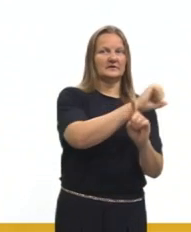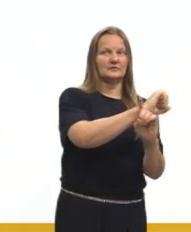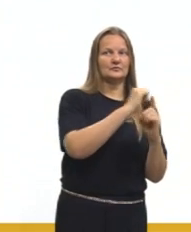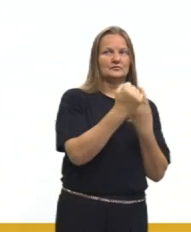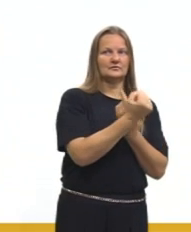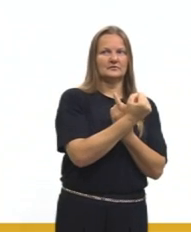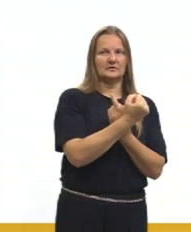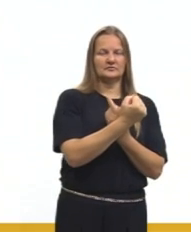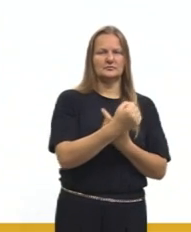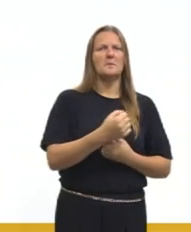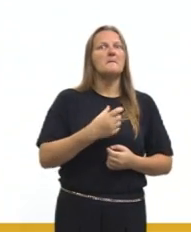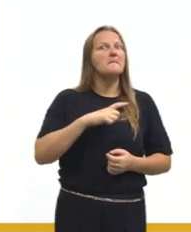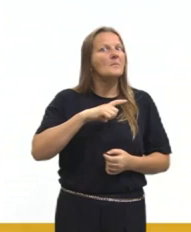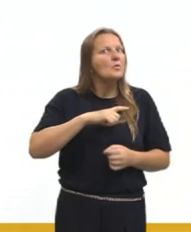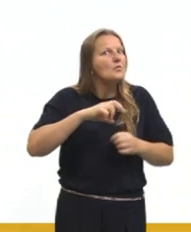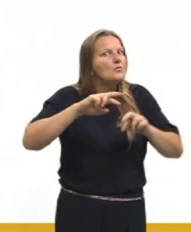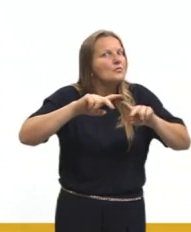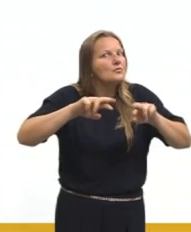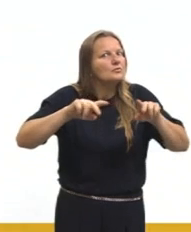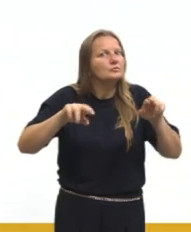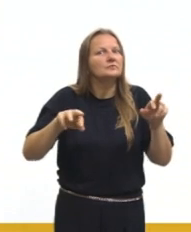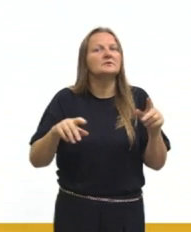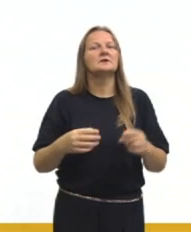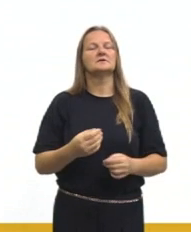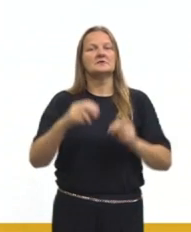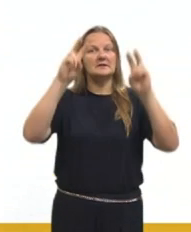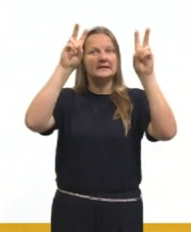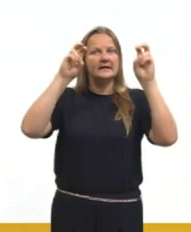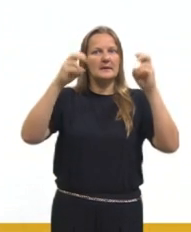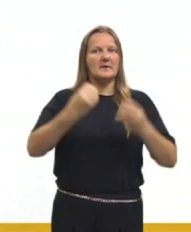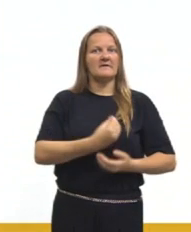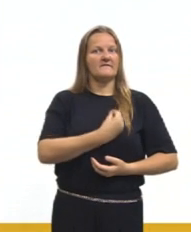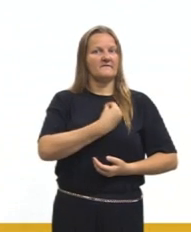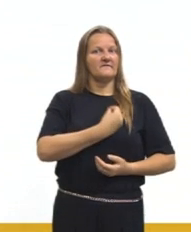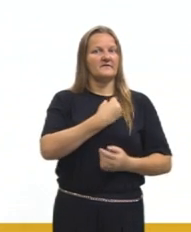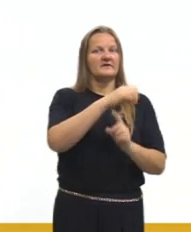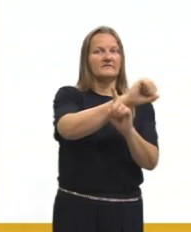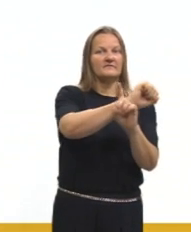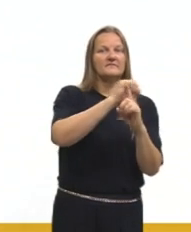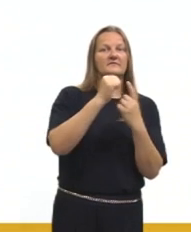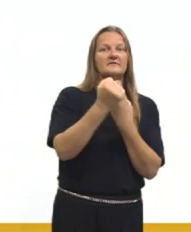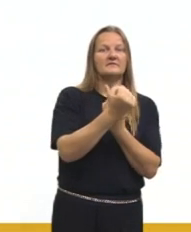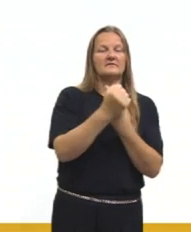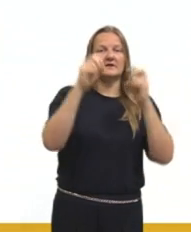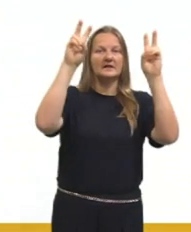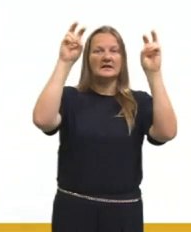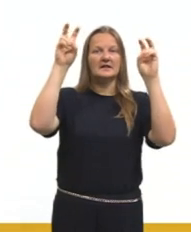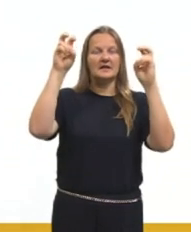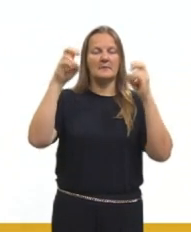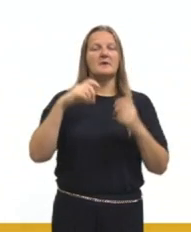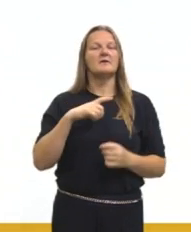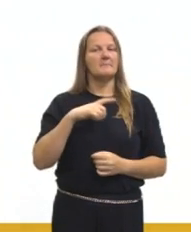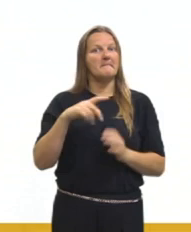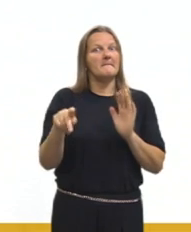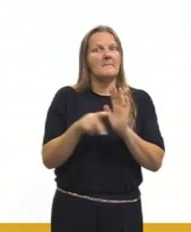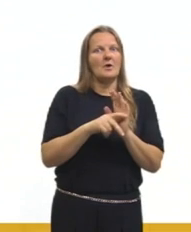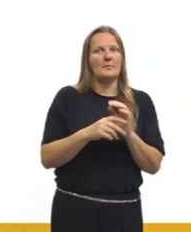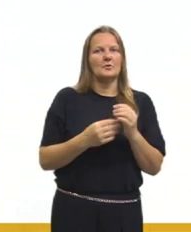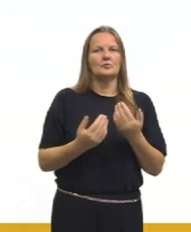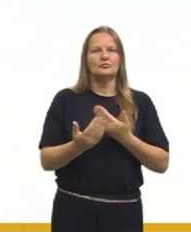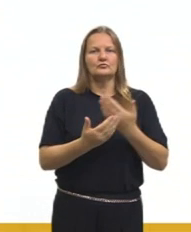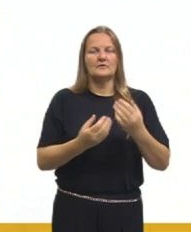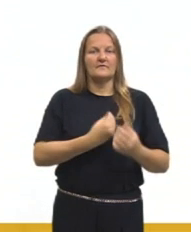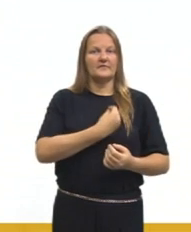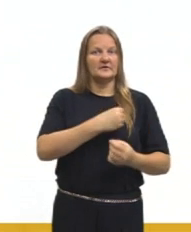Muitas questões trouxeram, então, essa temática, né? O que a gente chama de tema transversal. Vida e